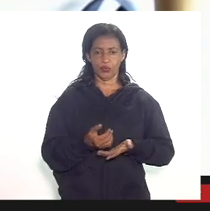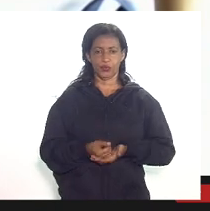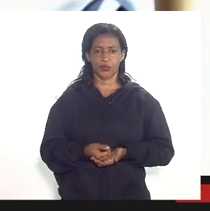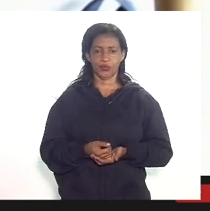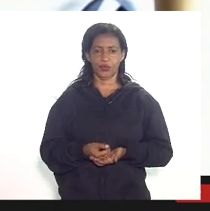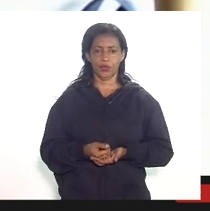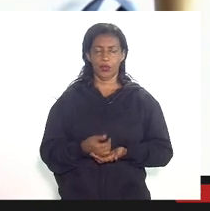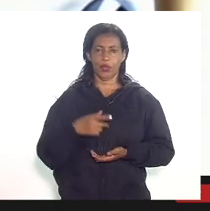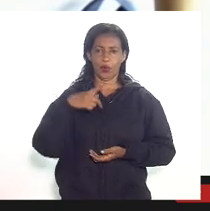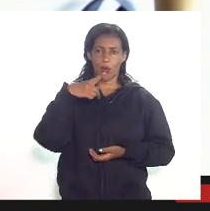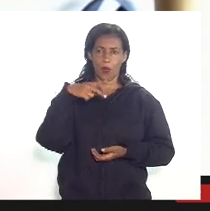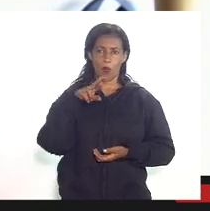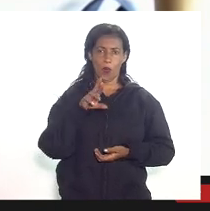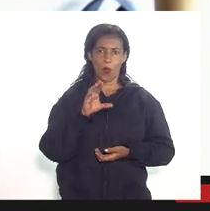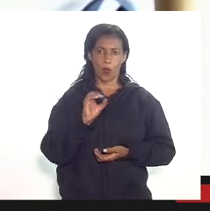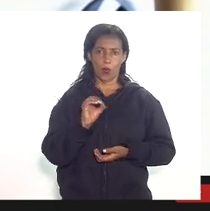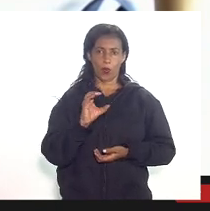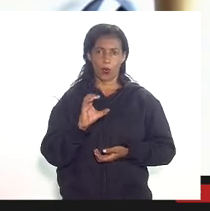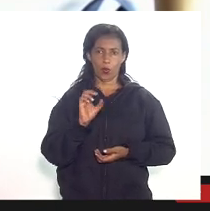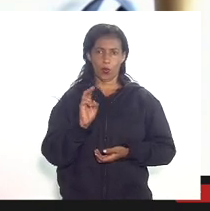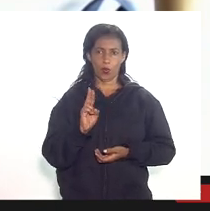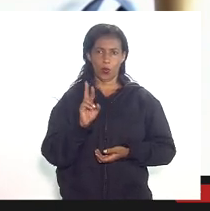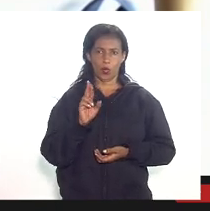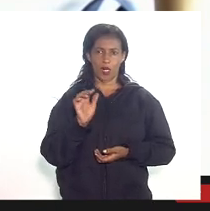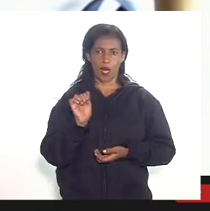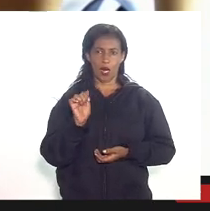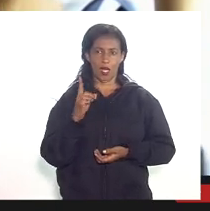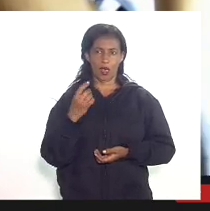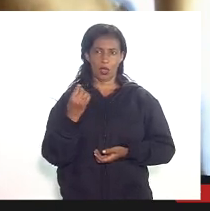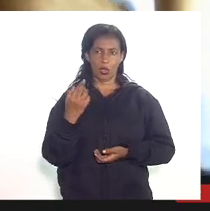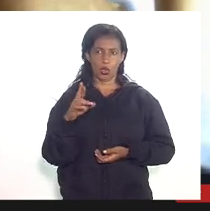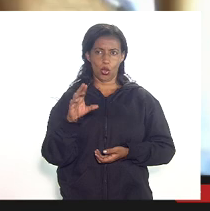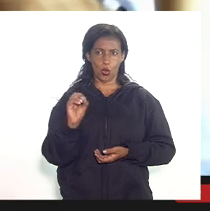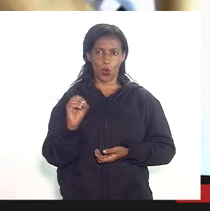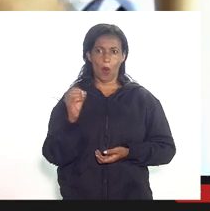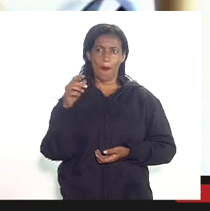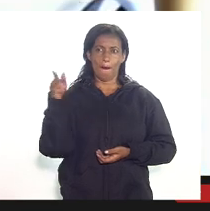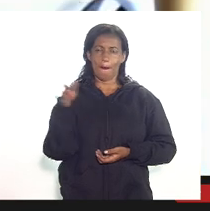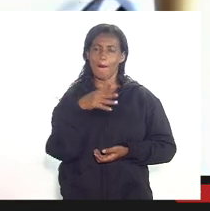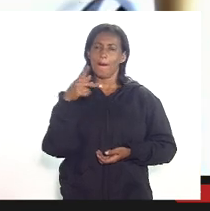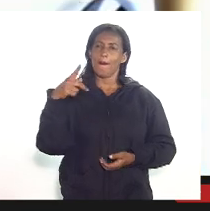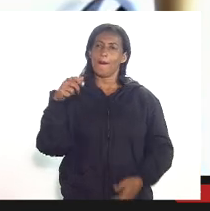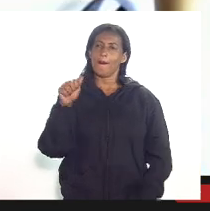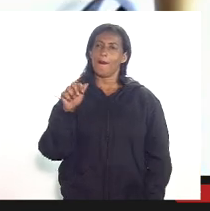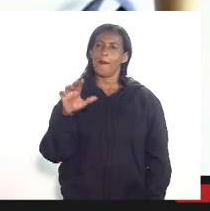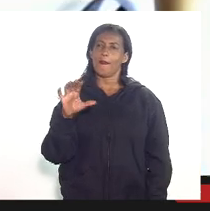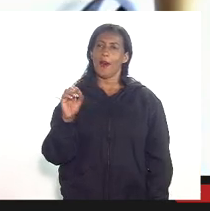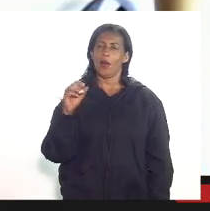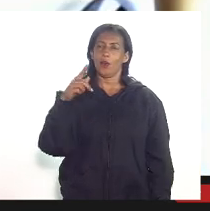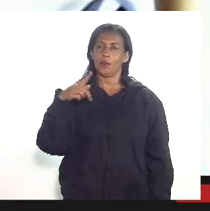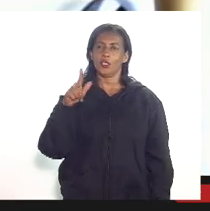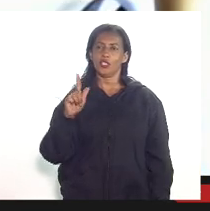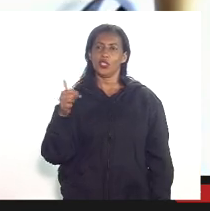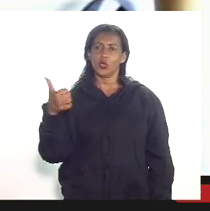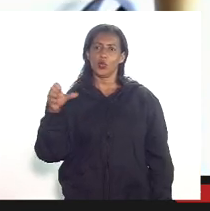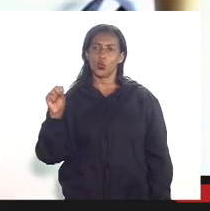procurador Paulo Henrique da PG18 só sobre a resolução ANP12